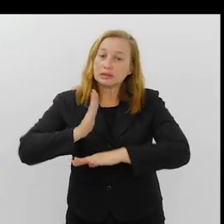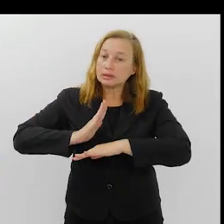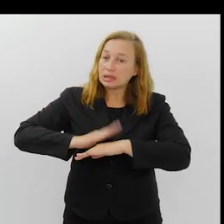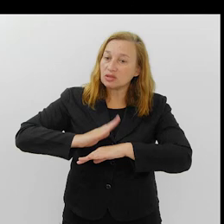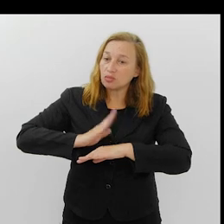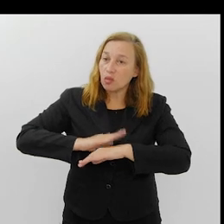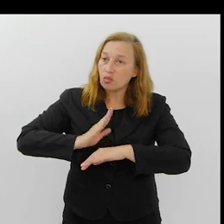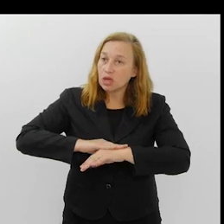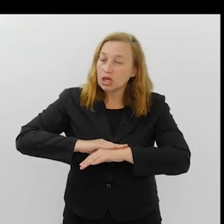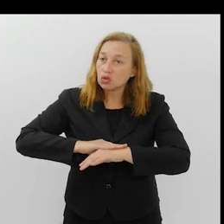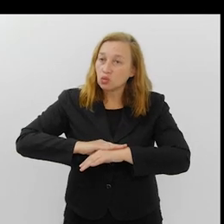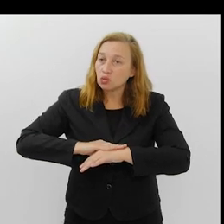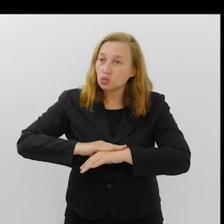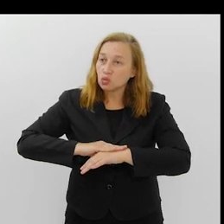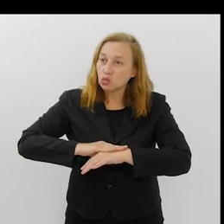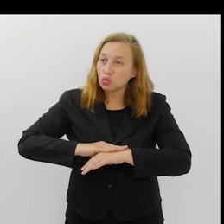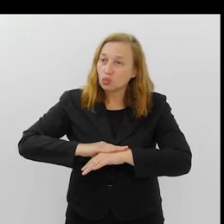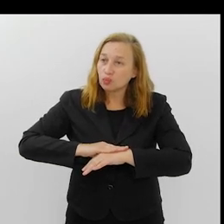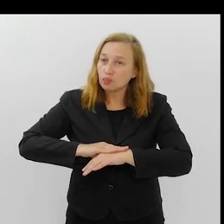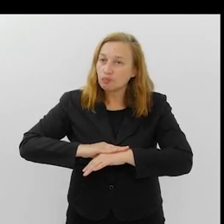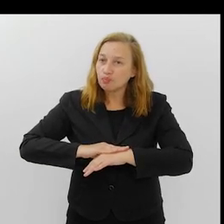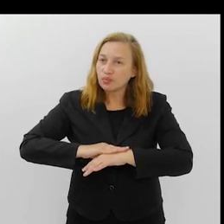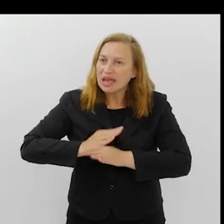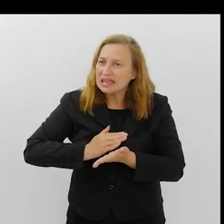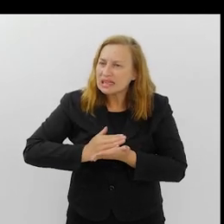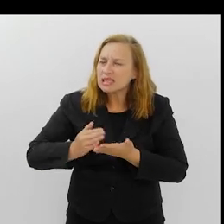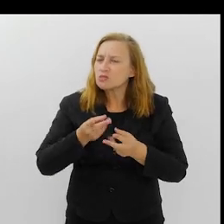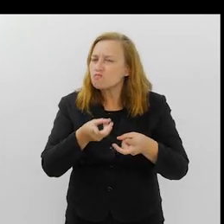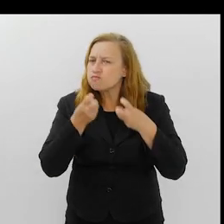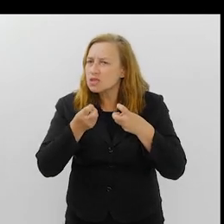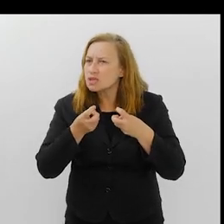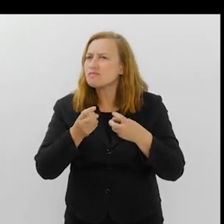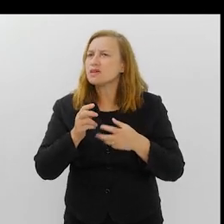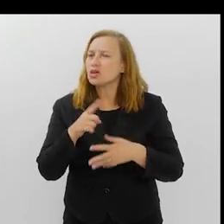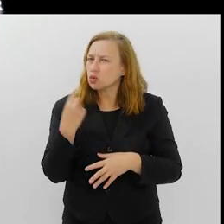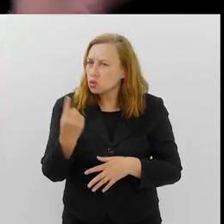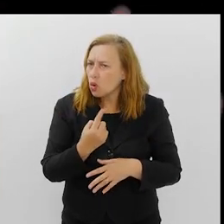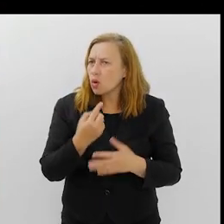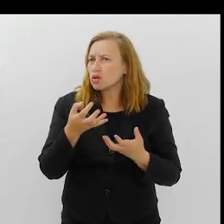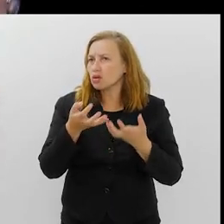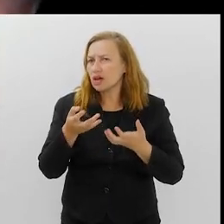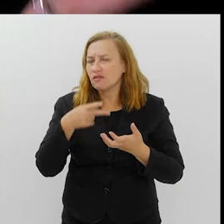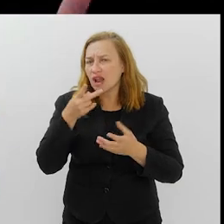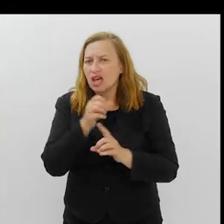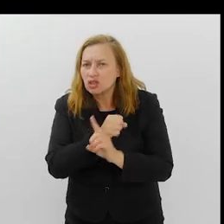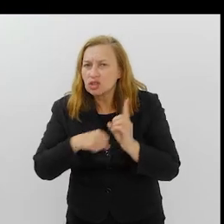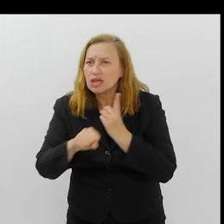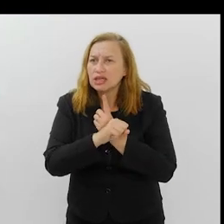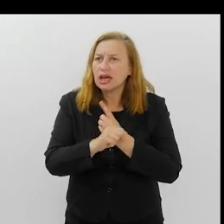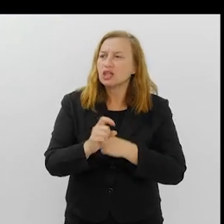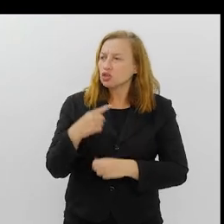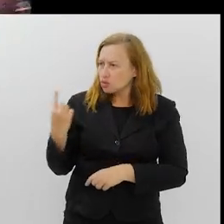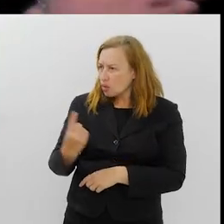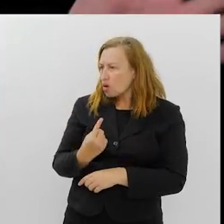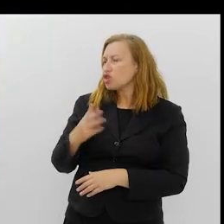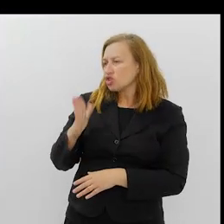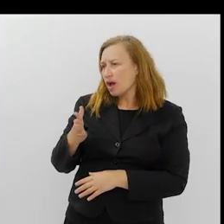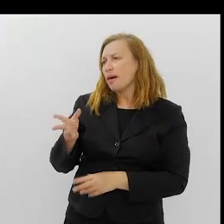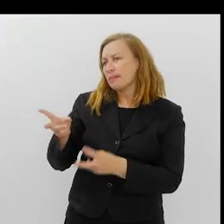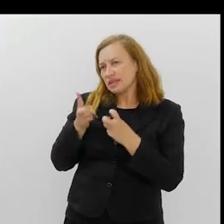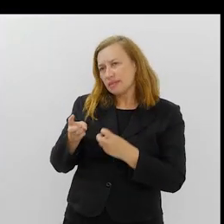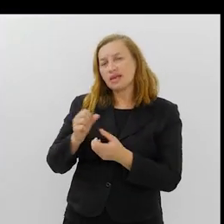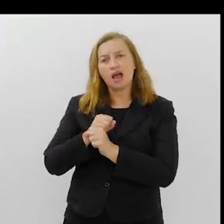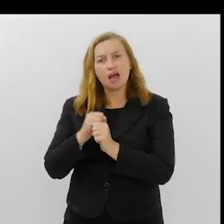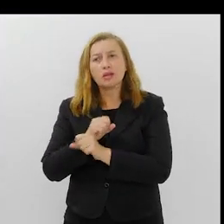nesse momento, a gente está começando a perceber, na gente, eu quero dizer, a sociedade, nós aqui já